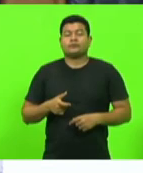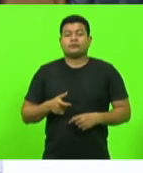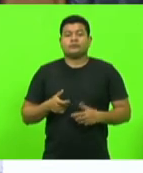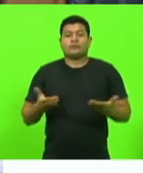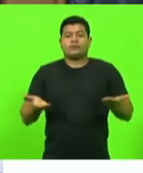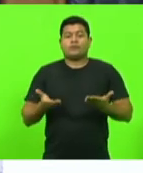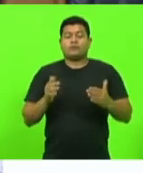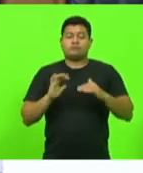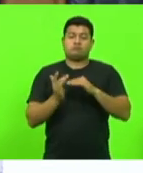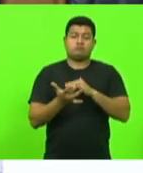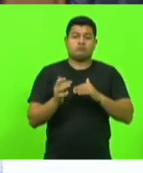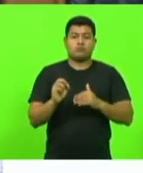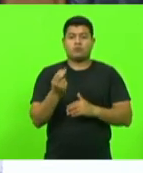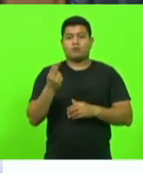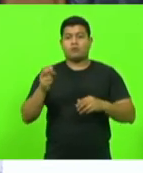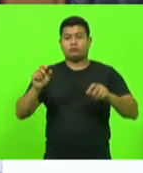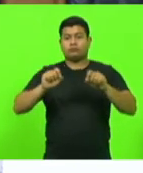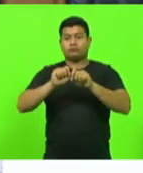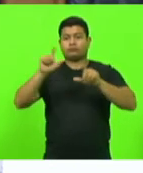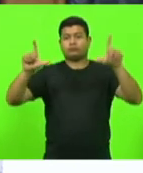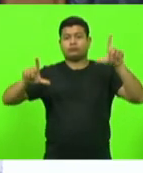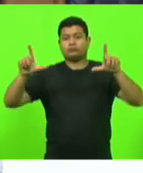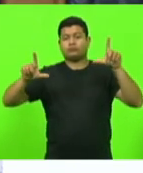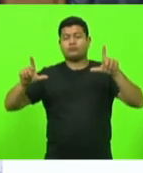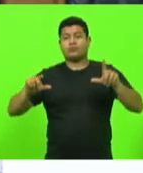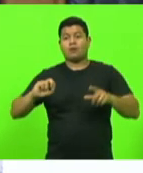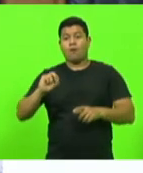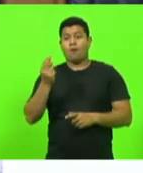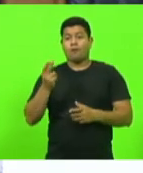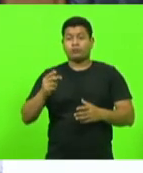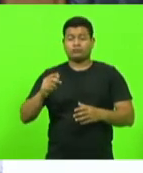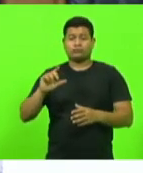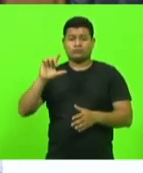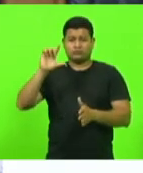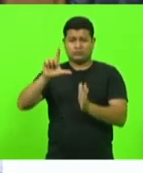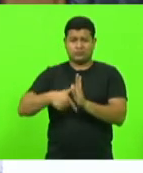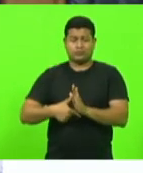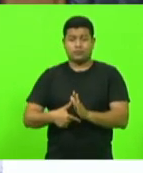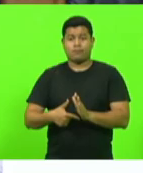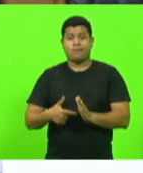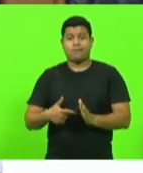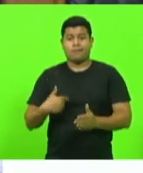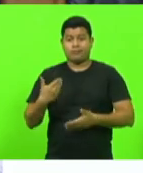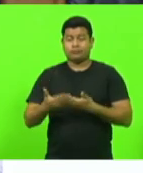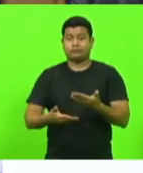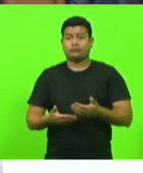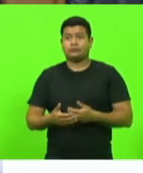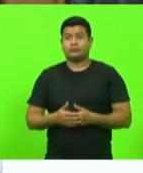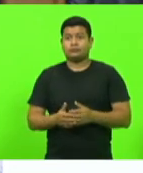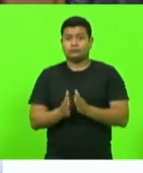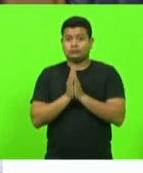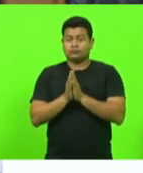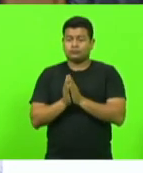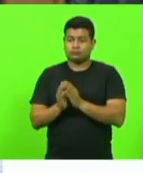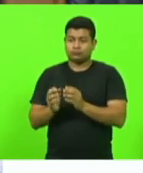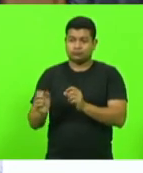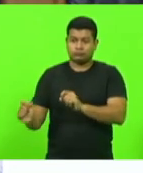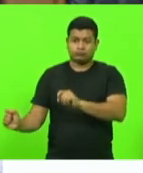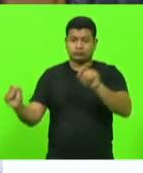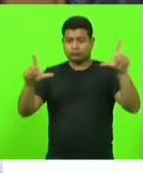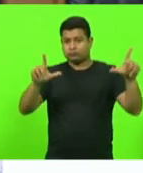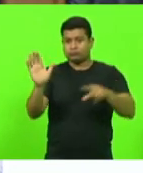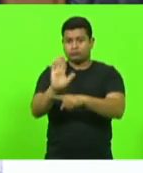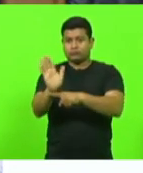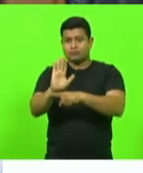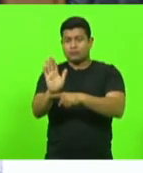neste momento ou em outro momento também. Eu peço só que o pessoal passe um vídeo, por gentileza,